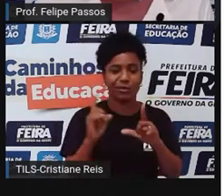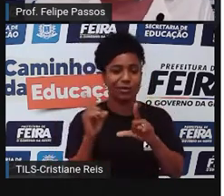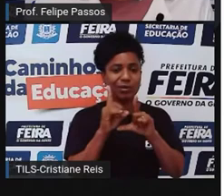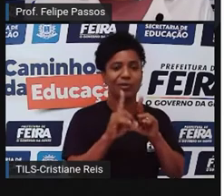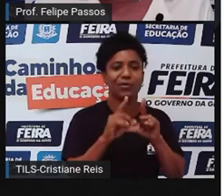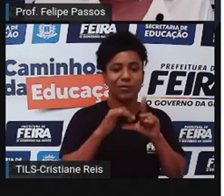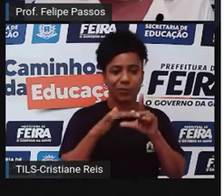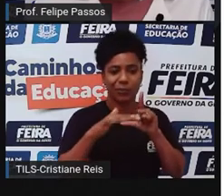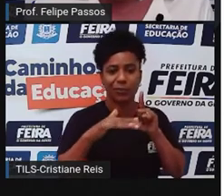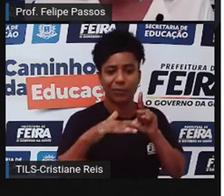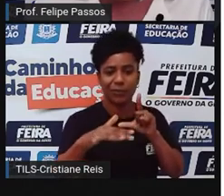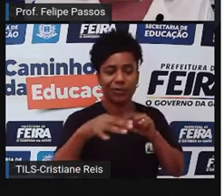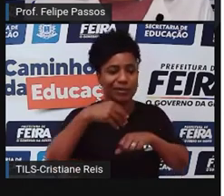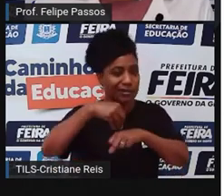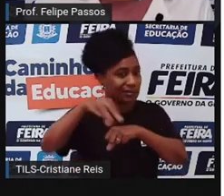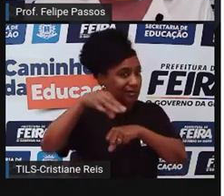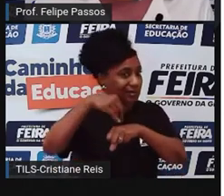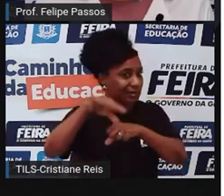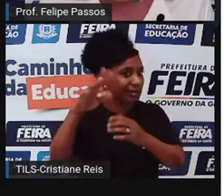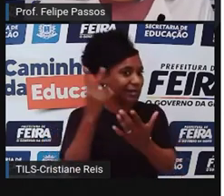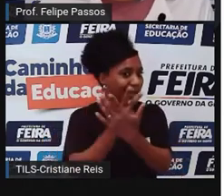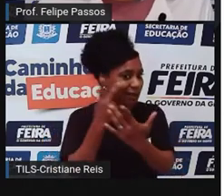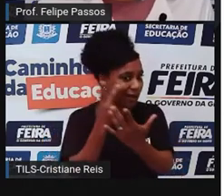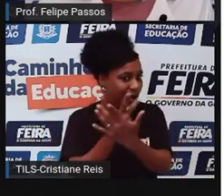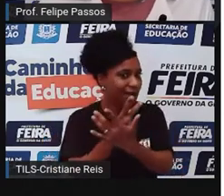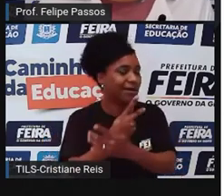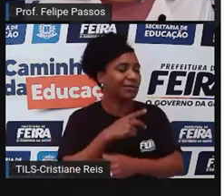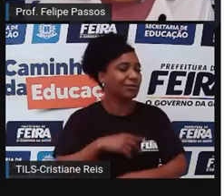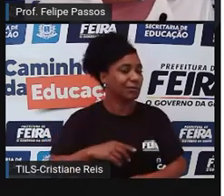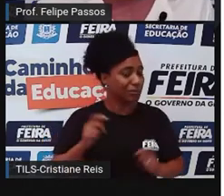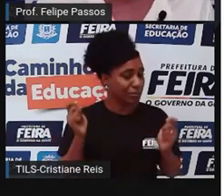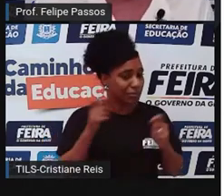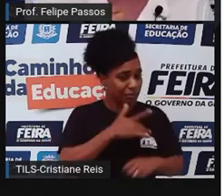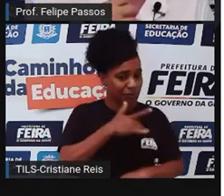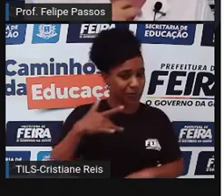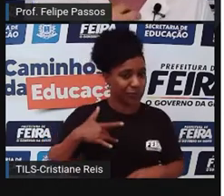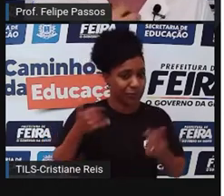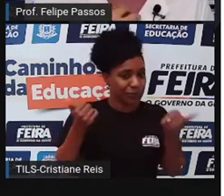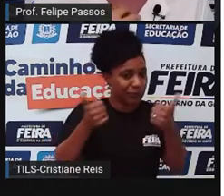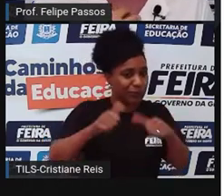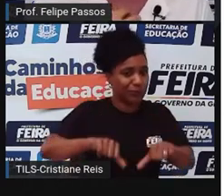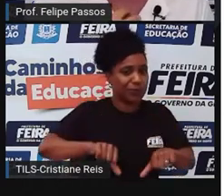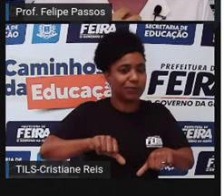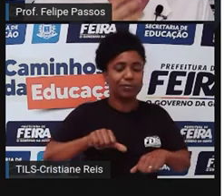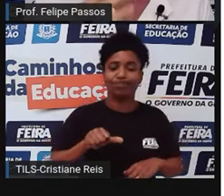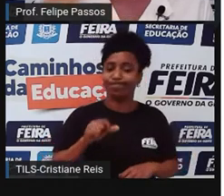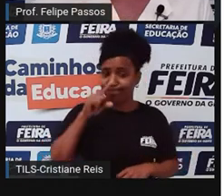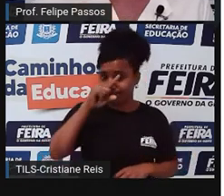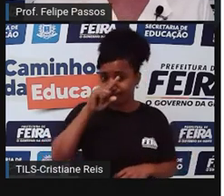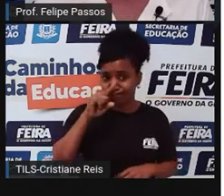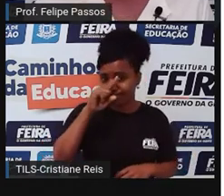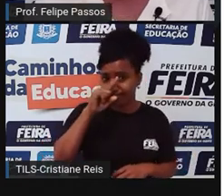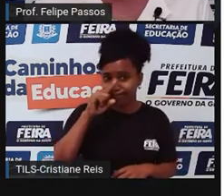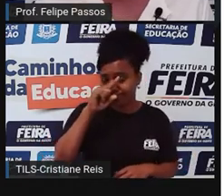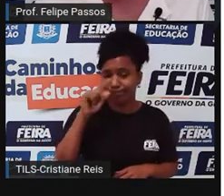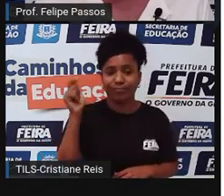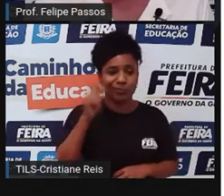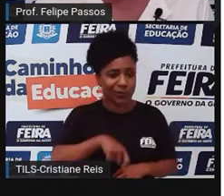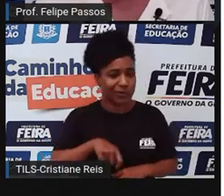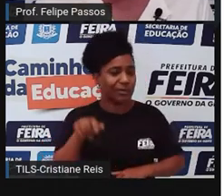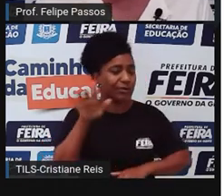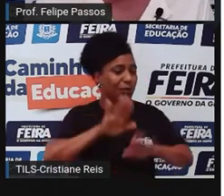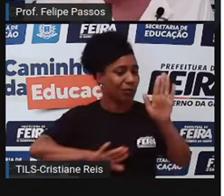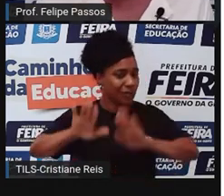ensinando coisas erradas, então a gente precisa ter essa criticidade para não se prejudicar, nem prejudicar o